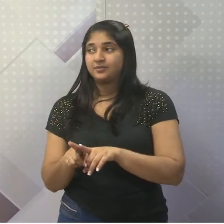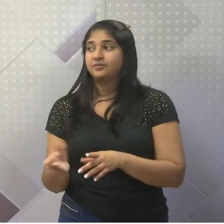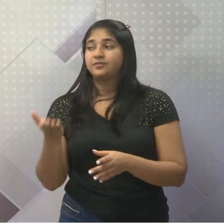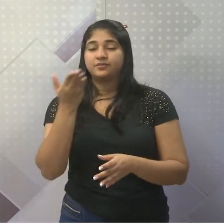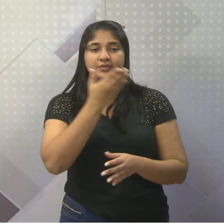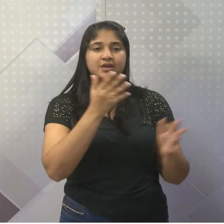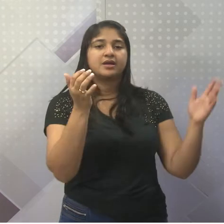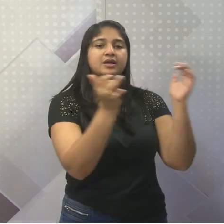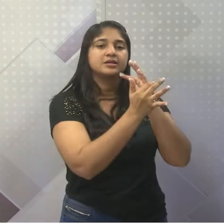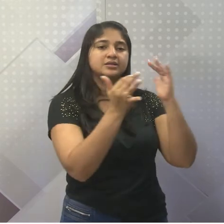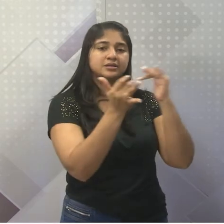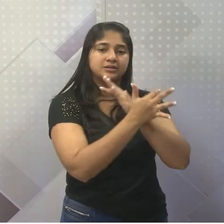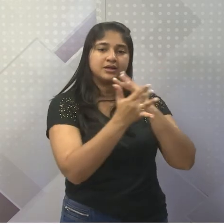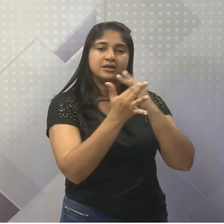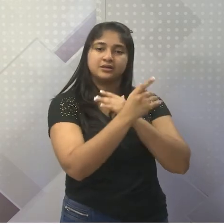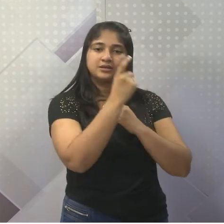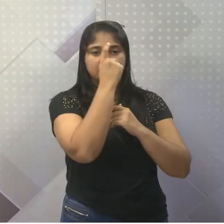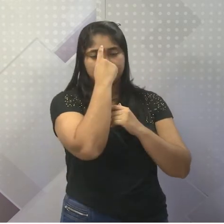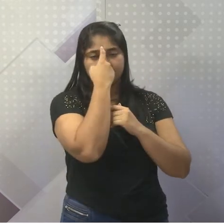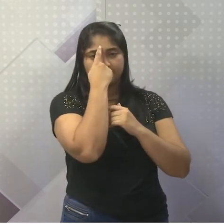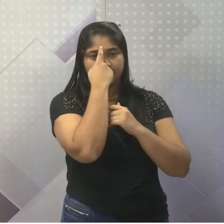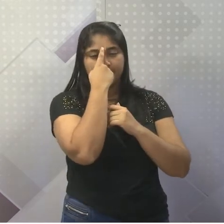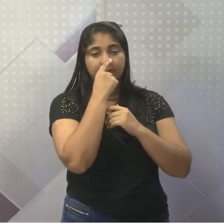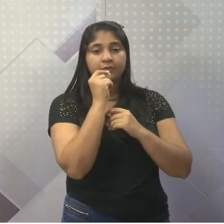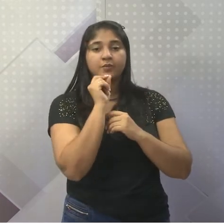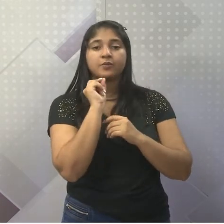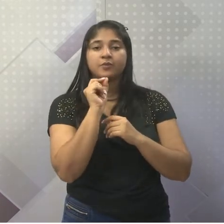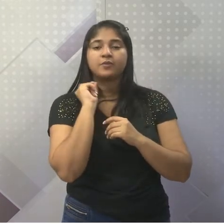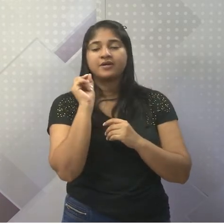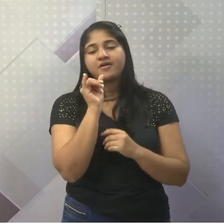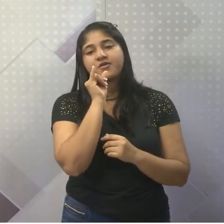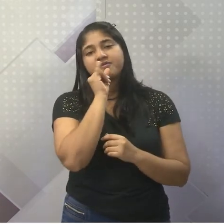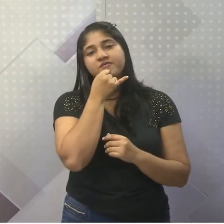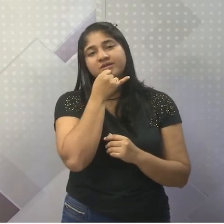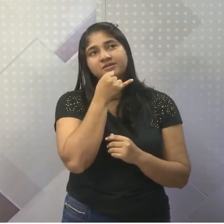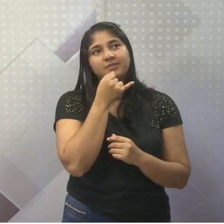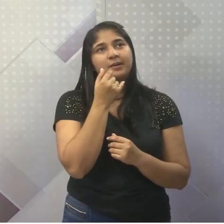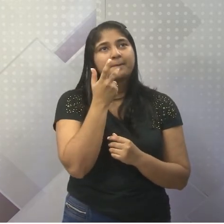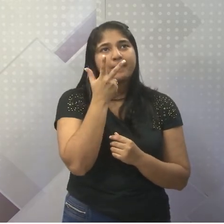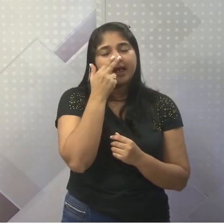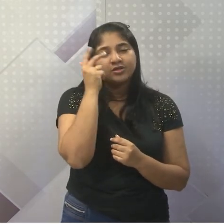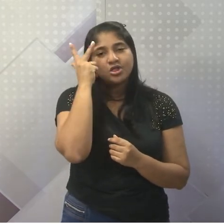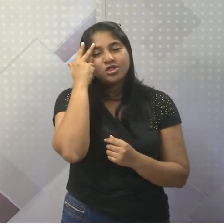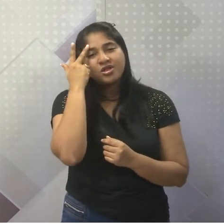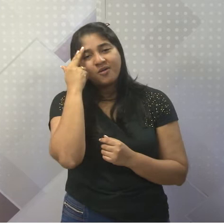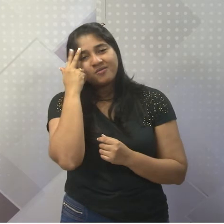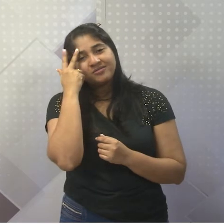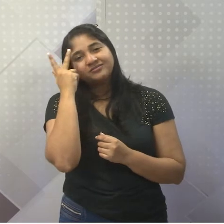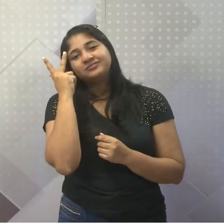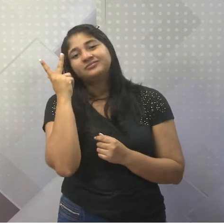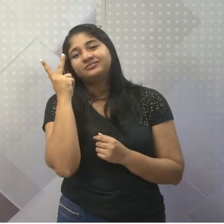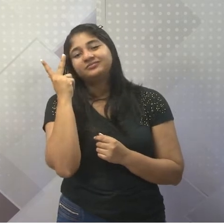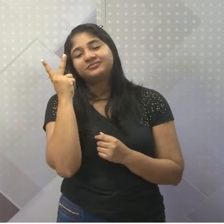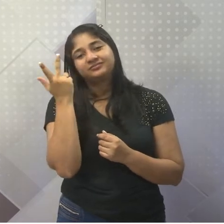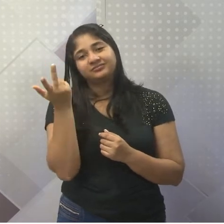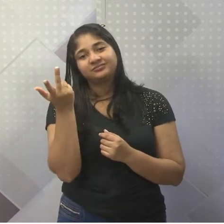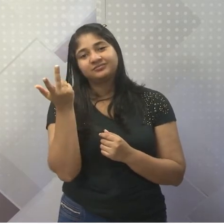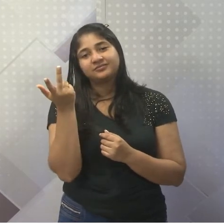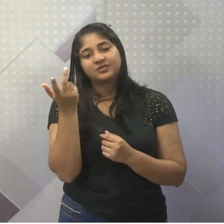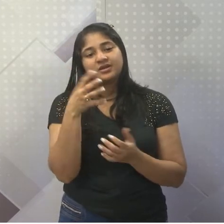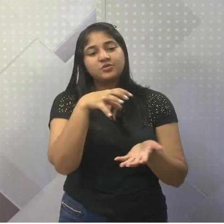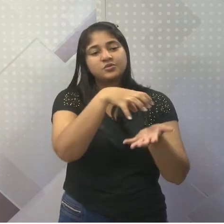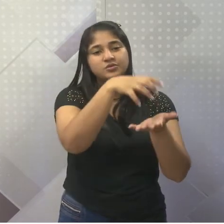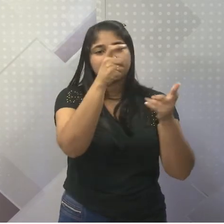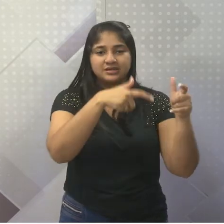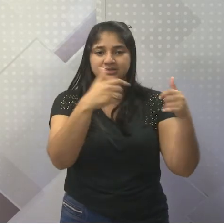das grandes cidades indianas, que isso, infelizmente, se normalizou. É normal, entre as, nos grandes